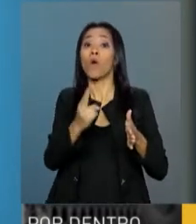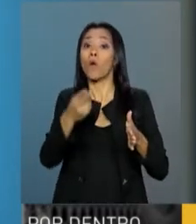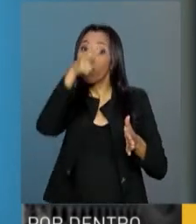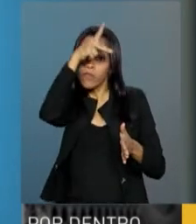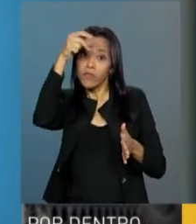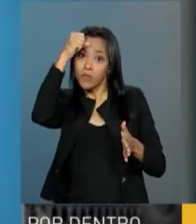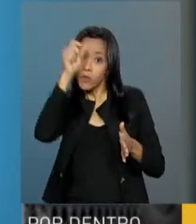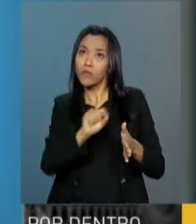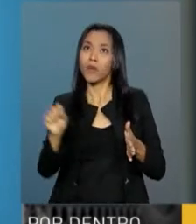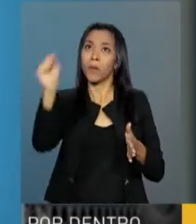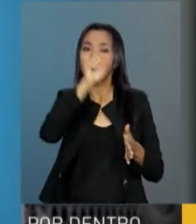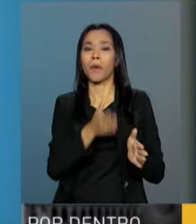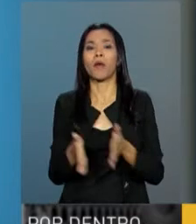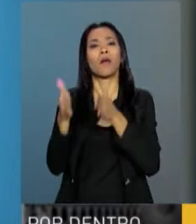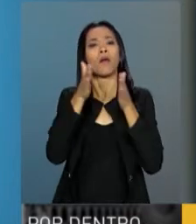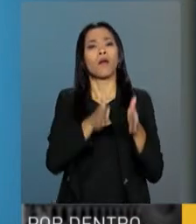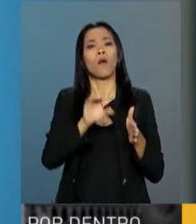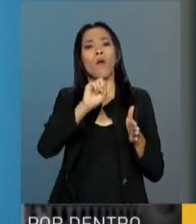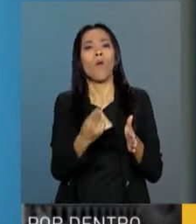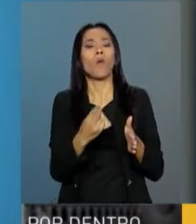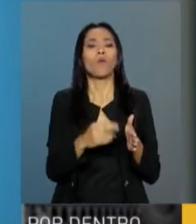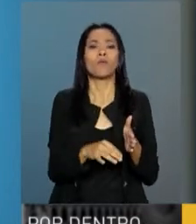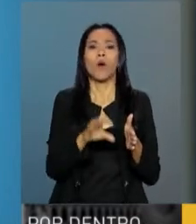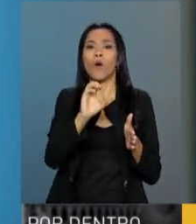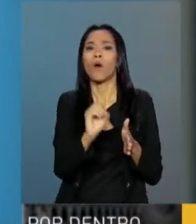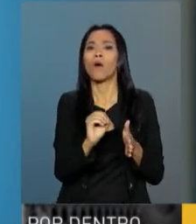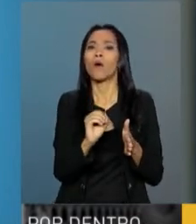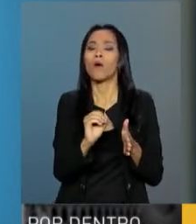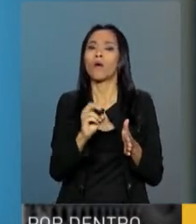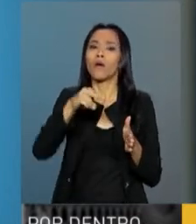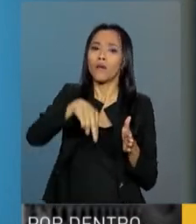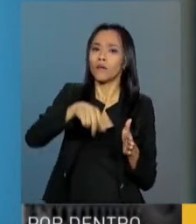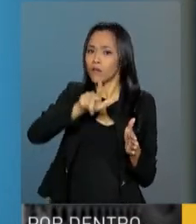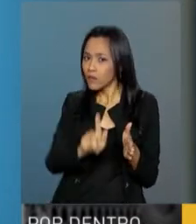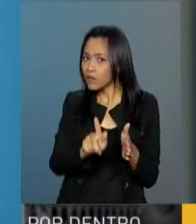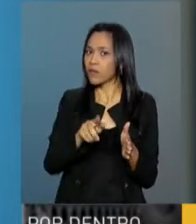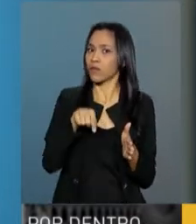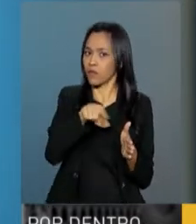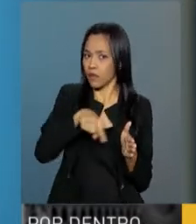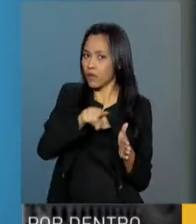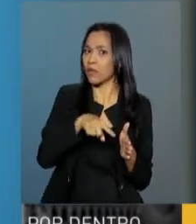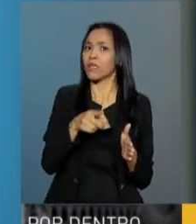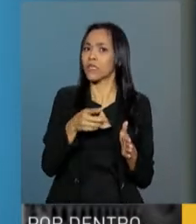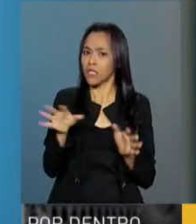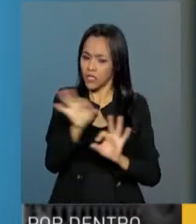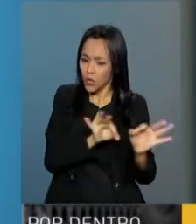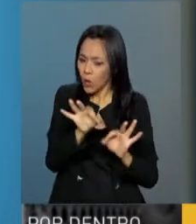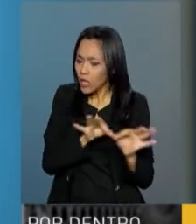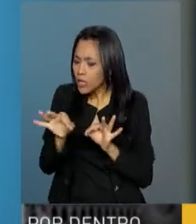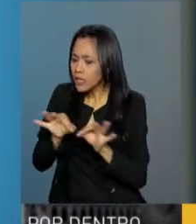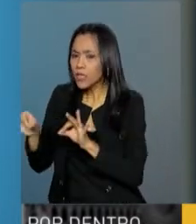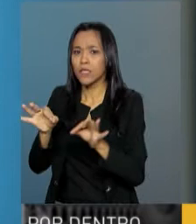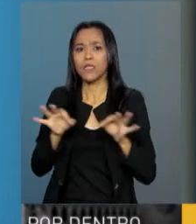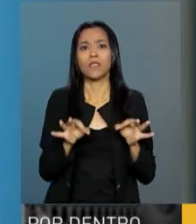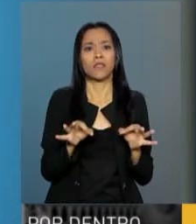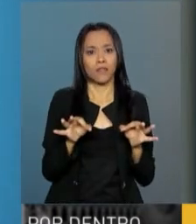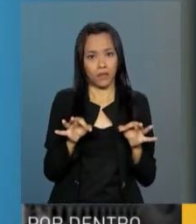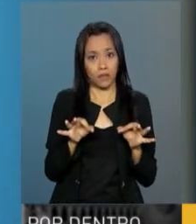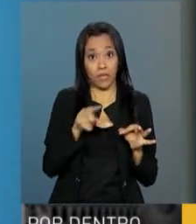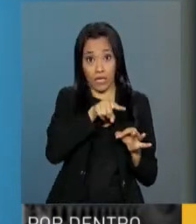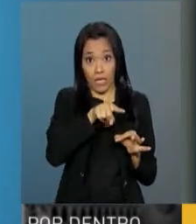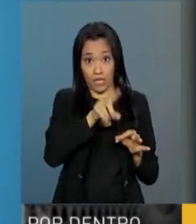municipais, ou por entidades sem fins lucrativos que podem se organizar e